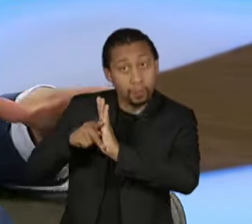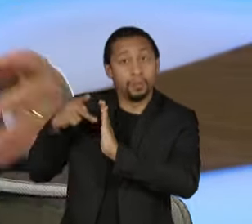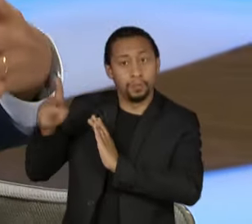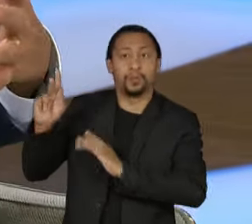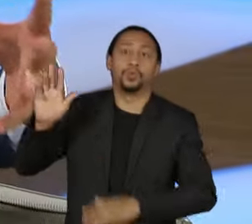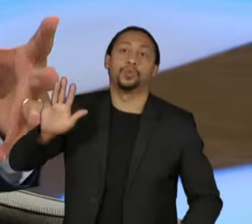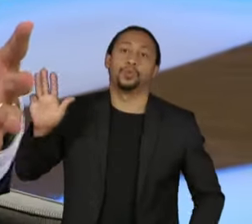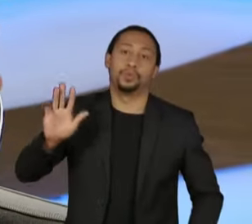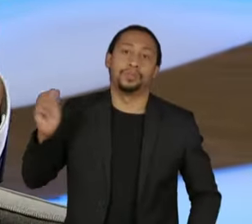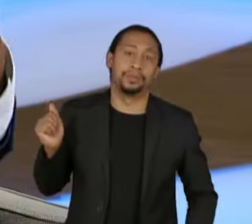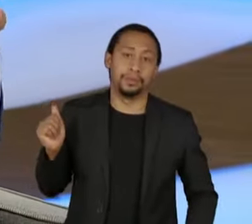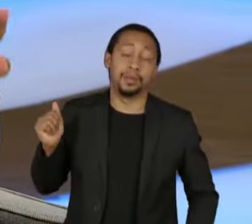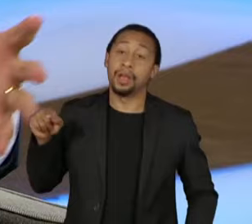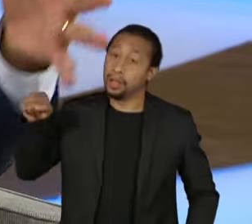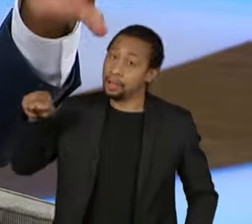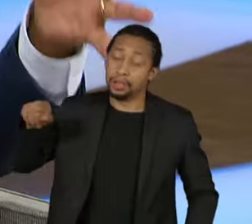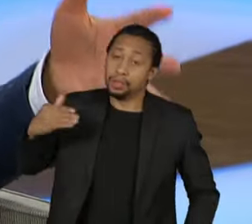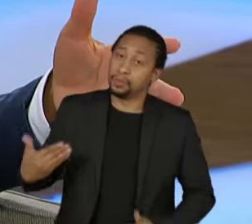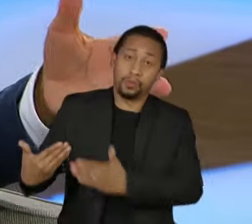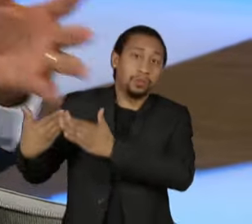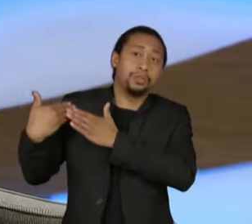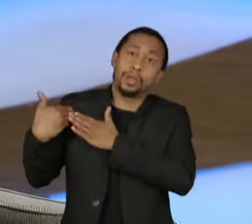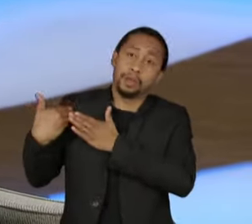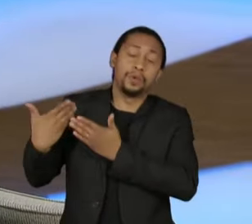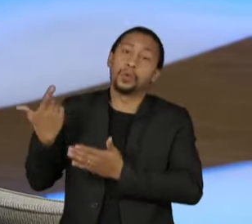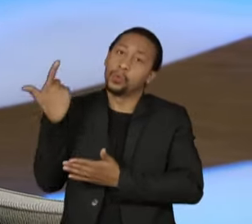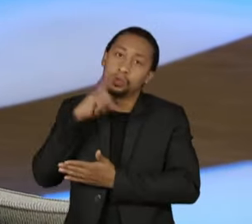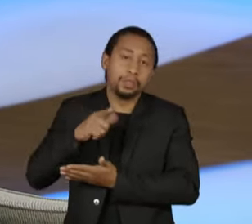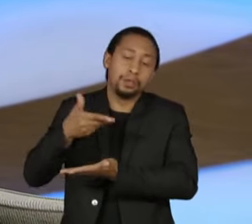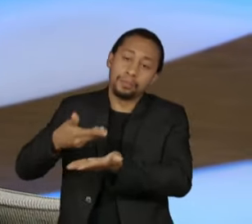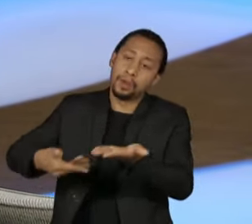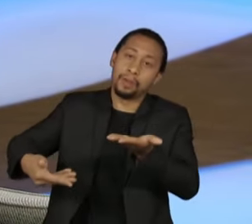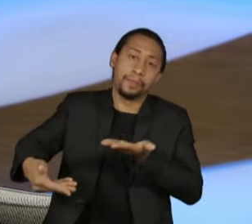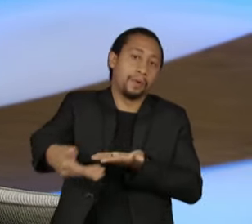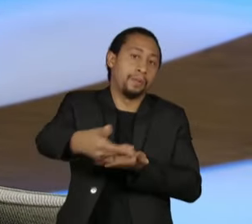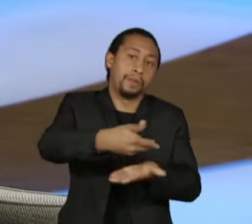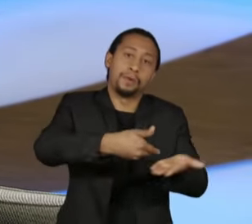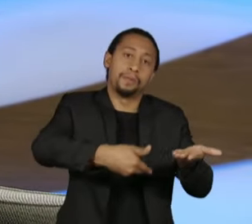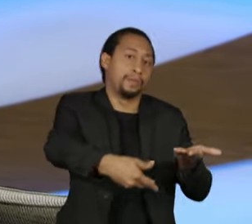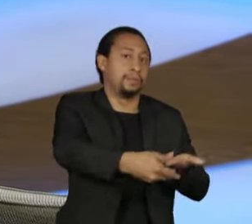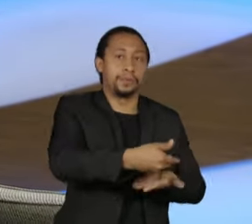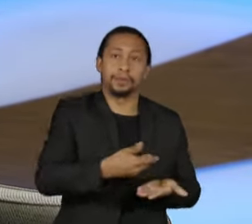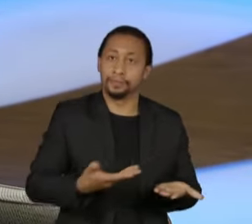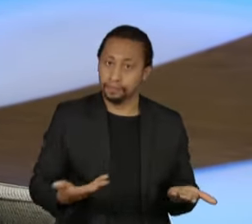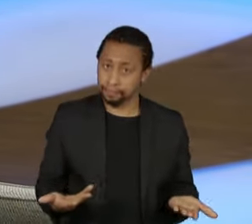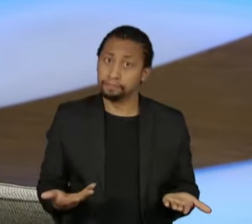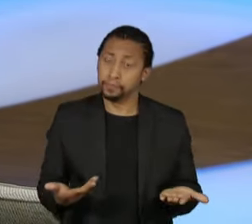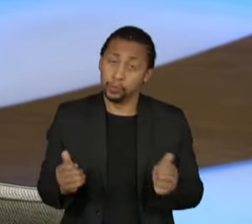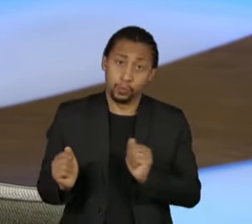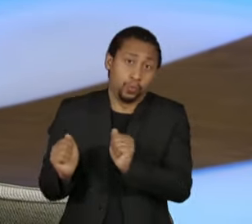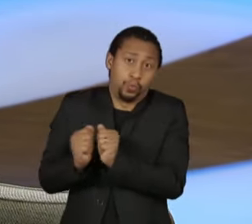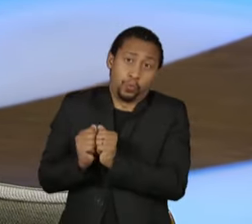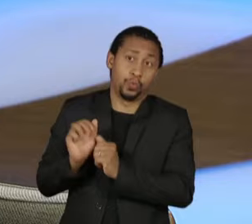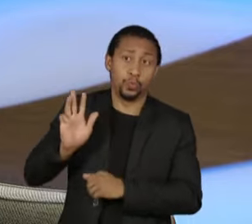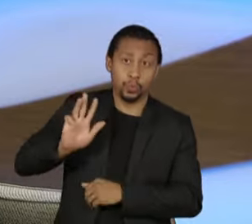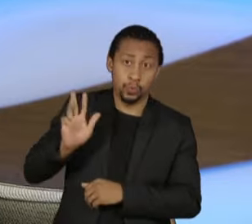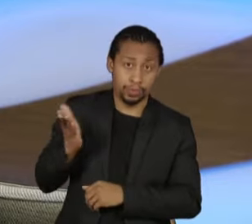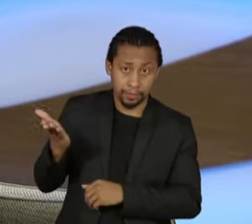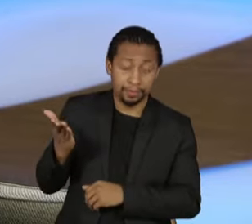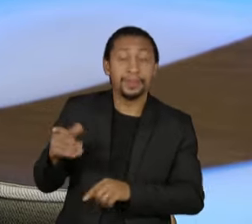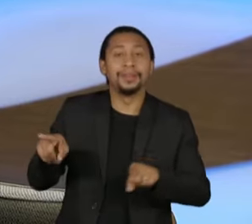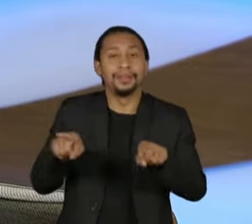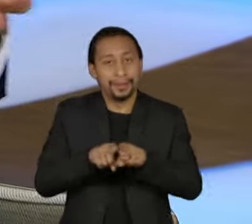com a bancada, enfim, e a partir daí, tratar com o presidente. Da mesma forma que o partido do vice